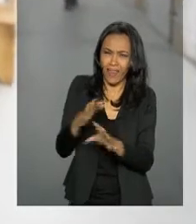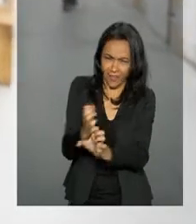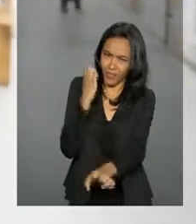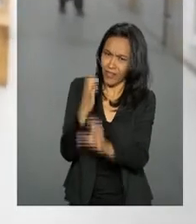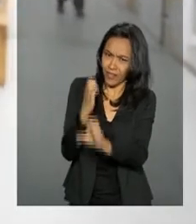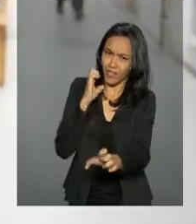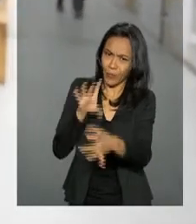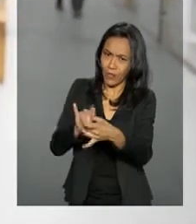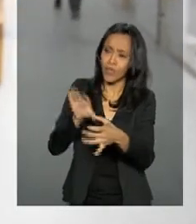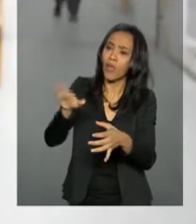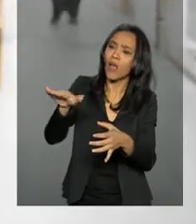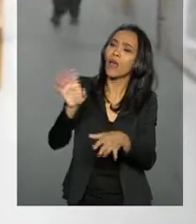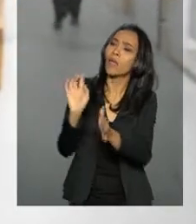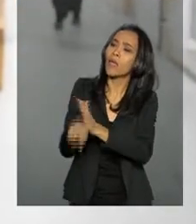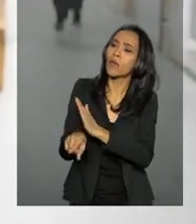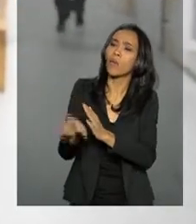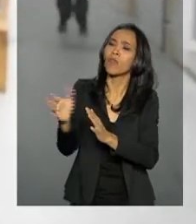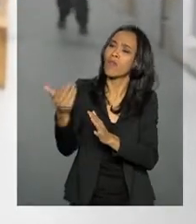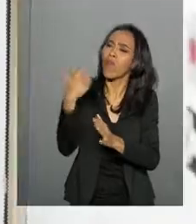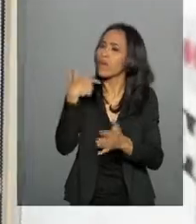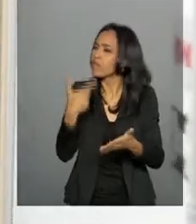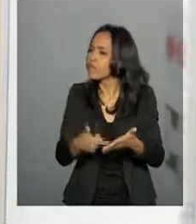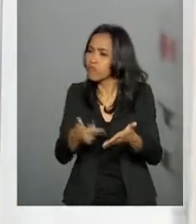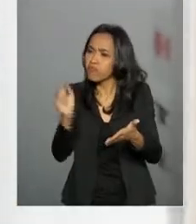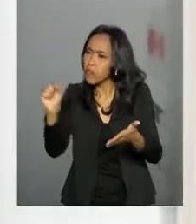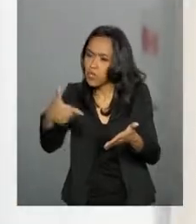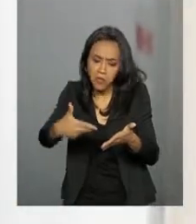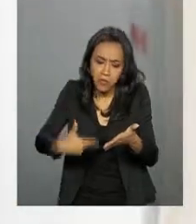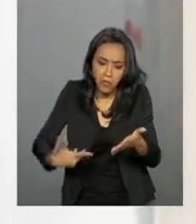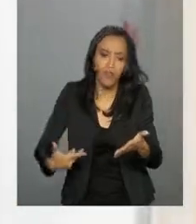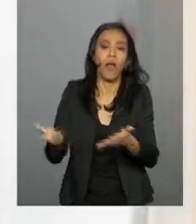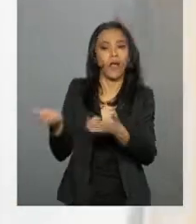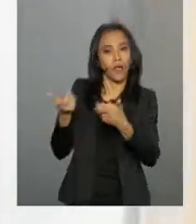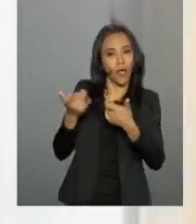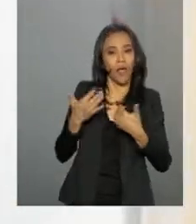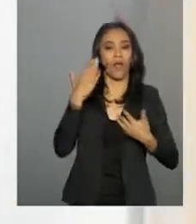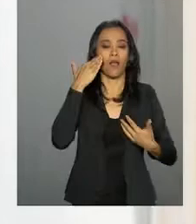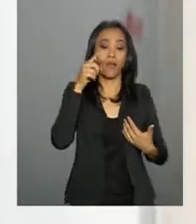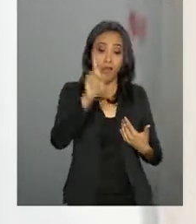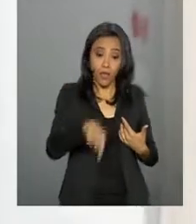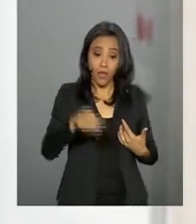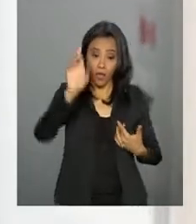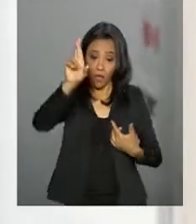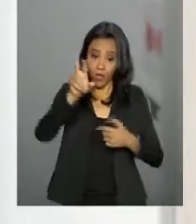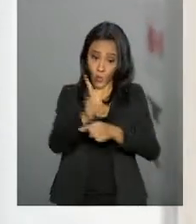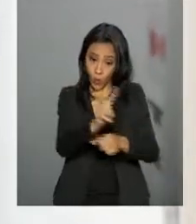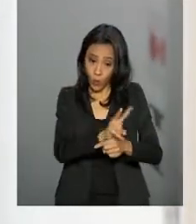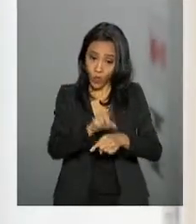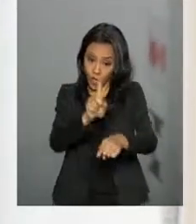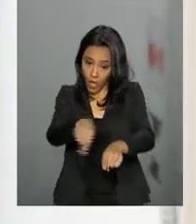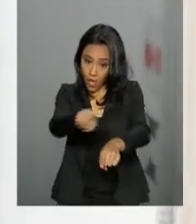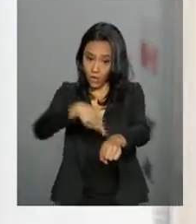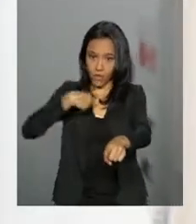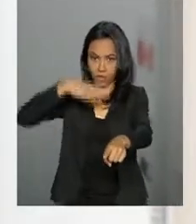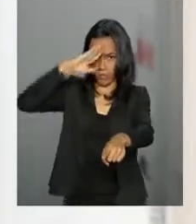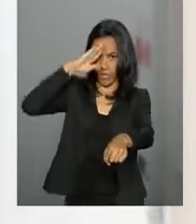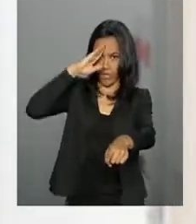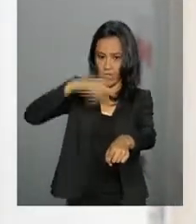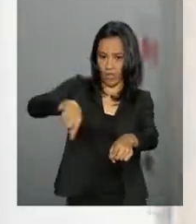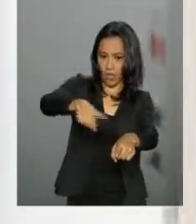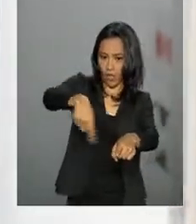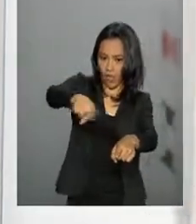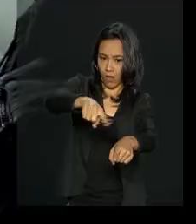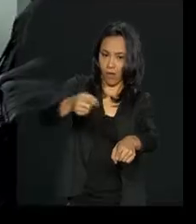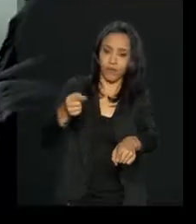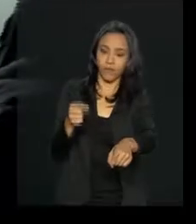coisa assim, eu pergunto, perguntava para eles. Por aqui, quem toma conta são esses militares. Por enquanto, dos módulos